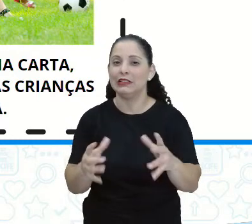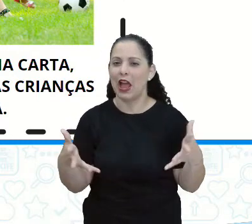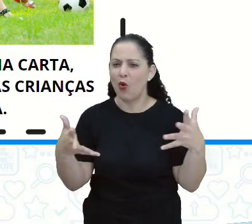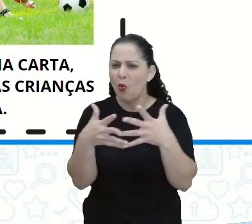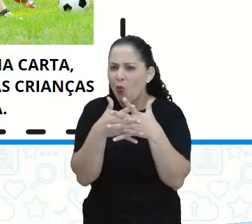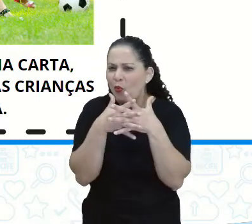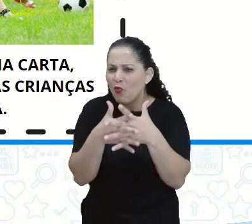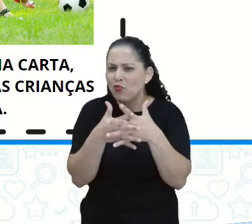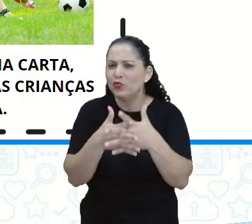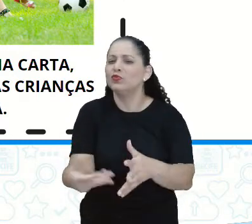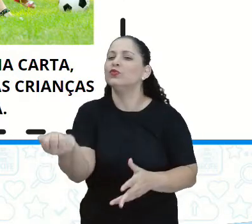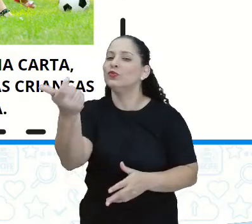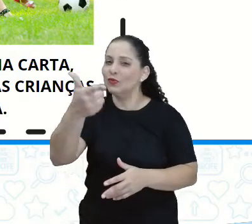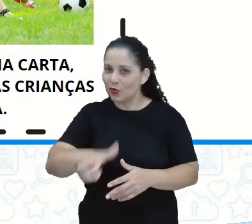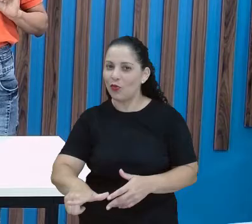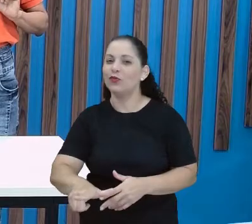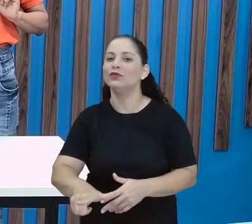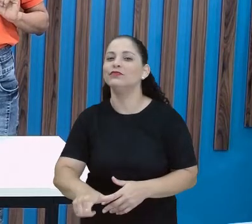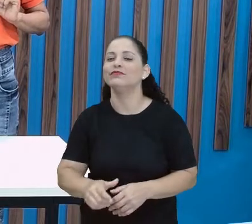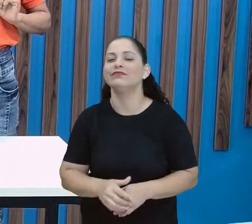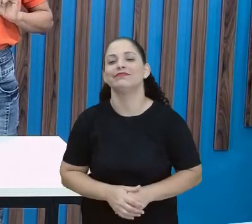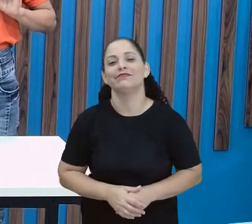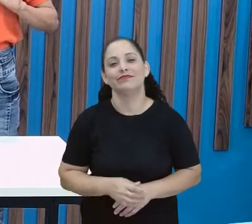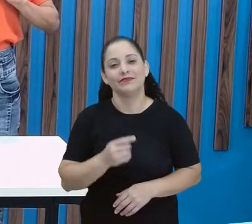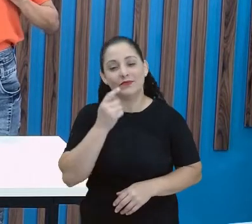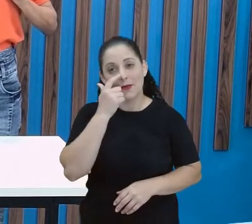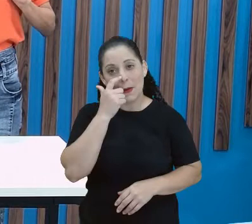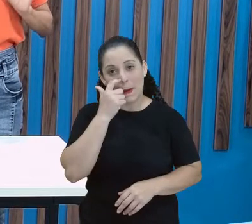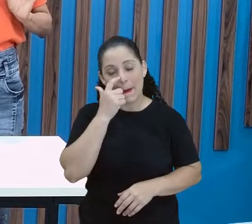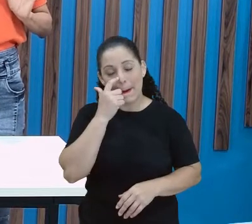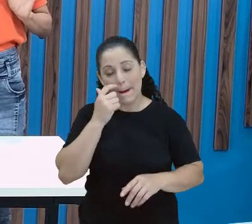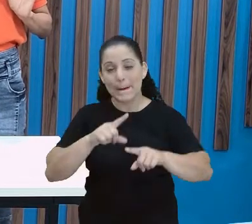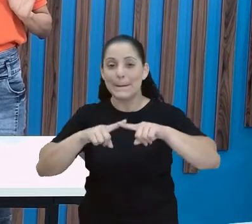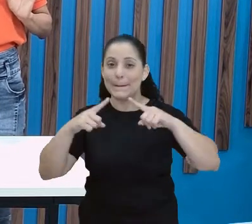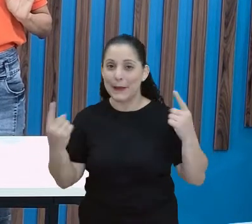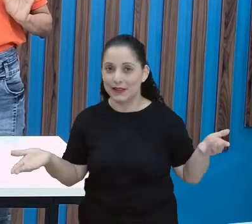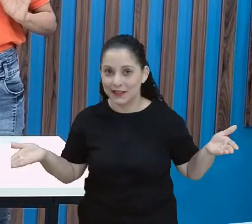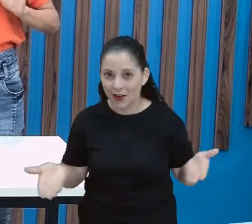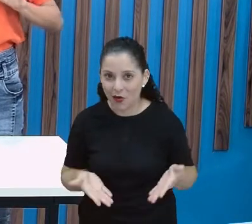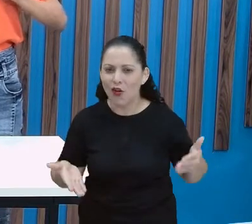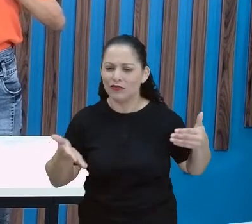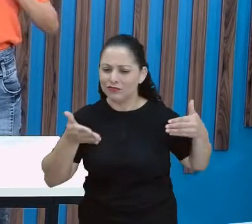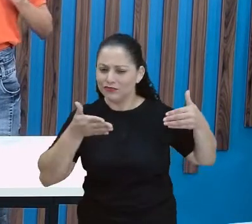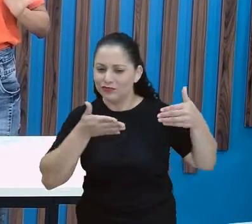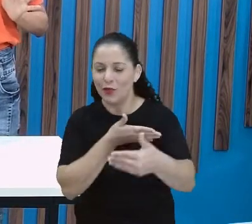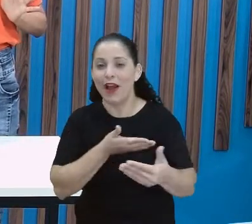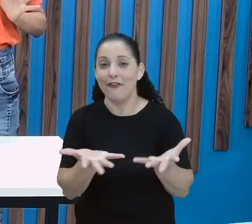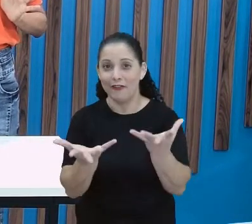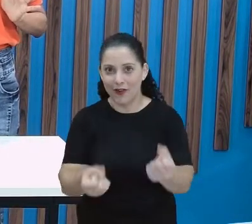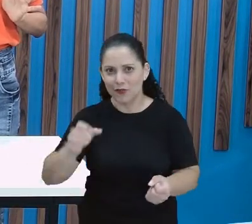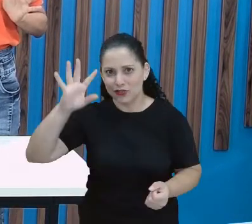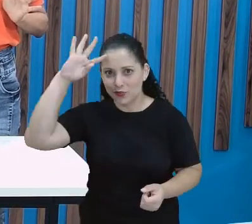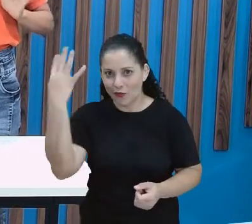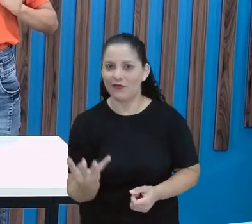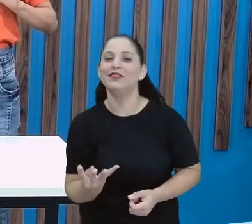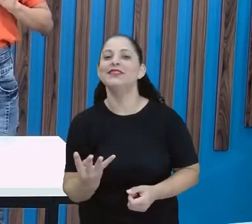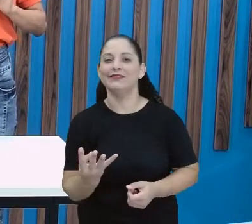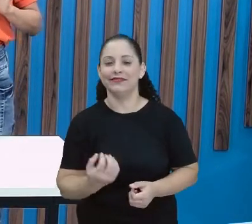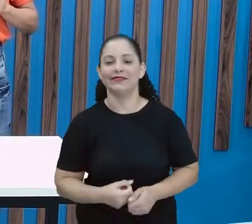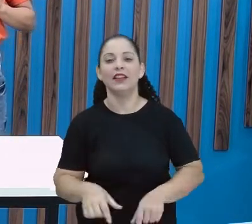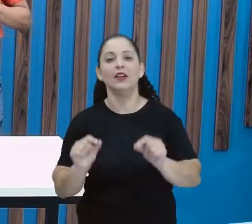trocado também aí essa legenda. Mas vamos ao que interessa, a gente vai resolver esse problema.